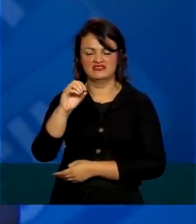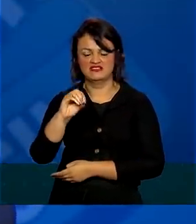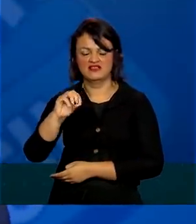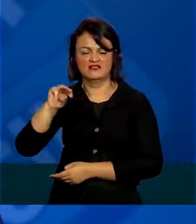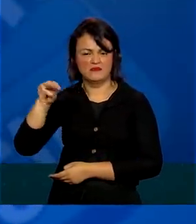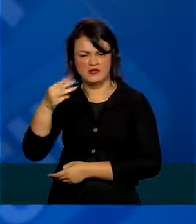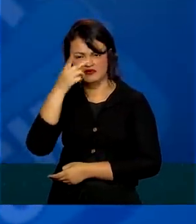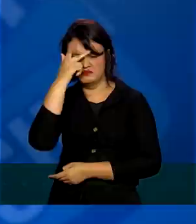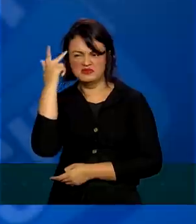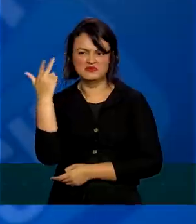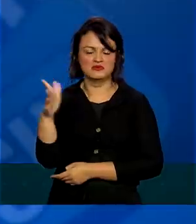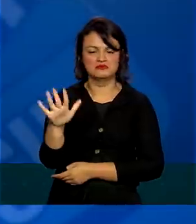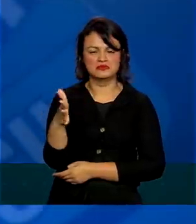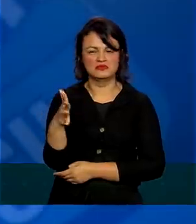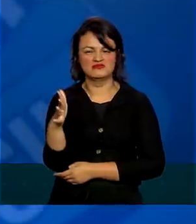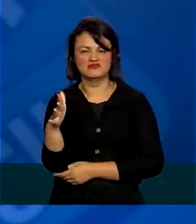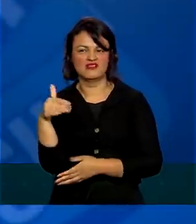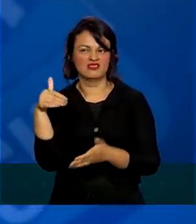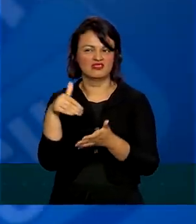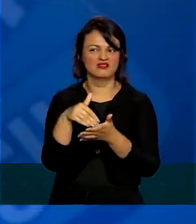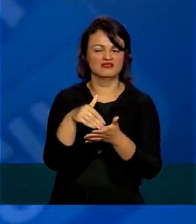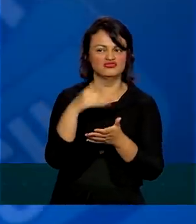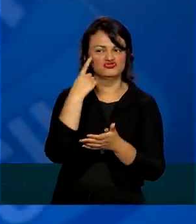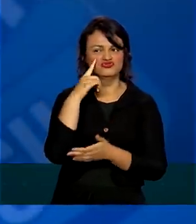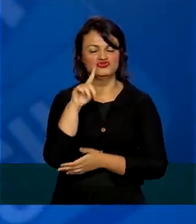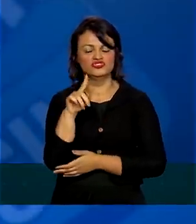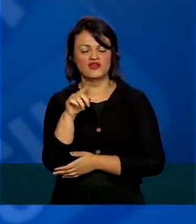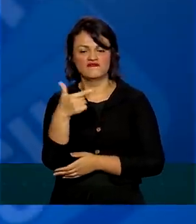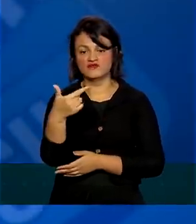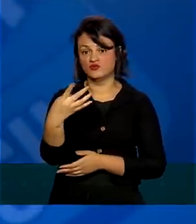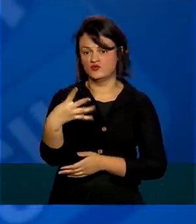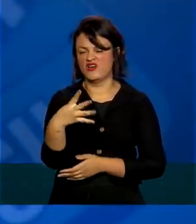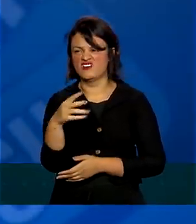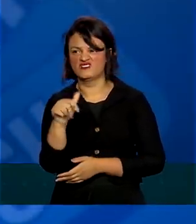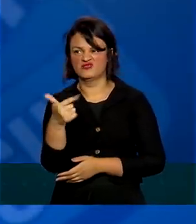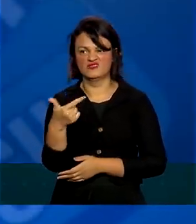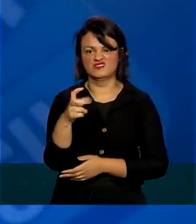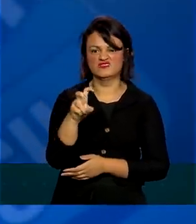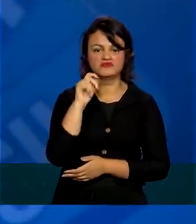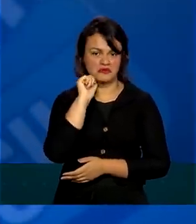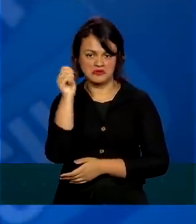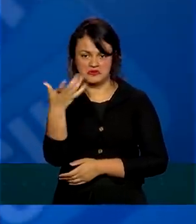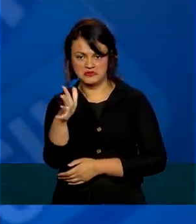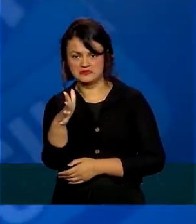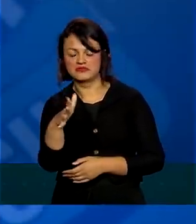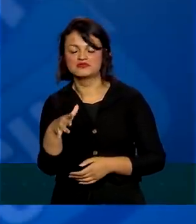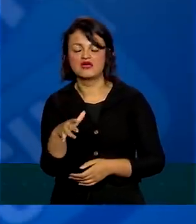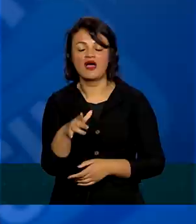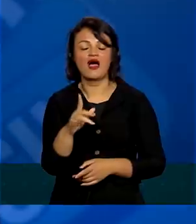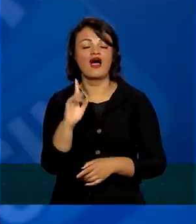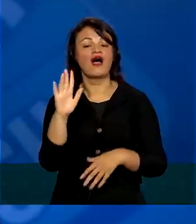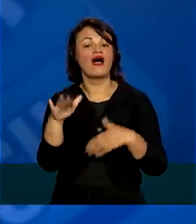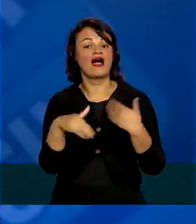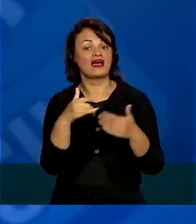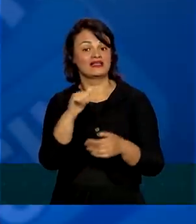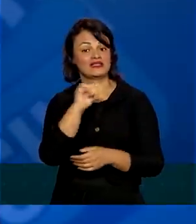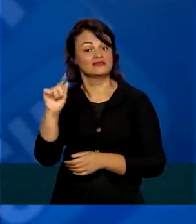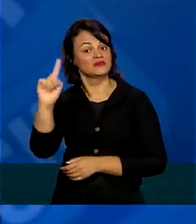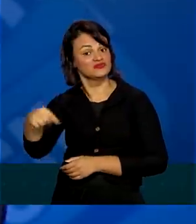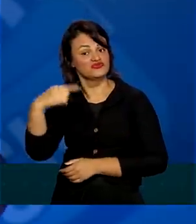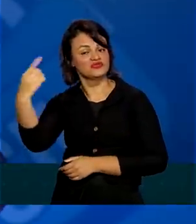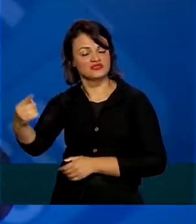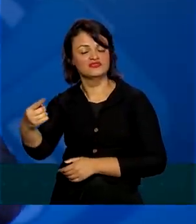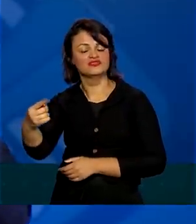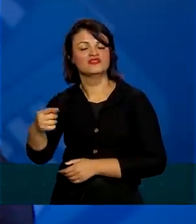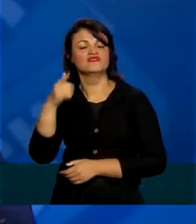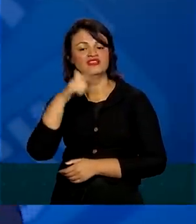até mais ou menos o dia 24, 25 de abril, e na semana subsequente